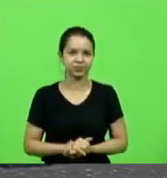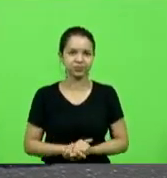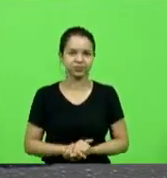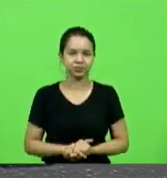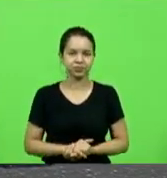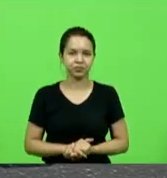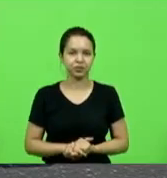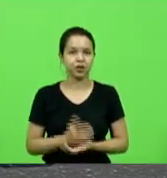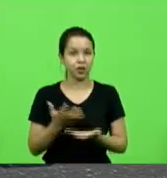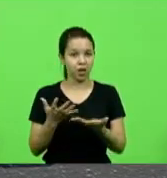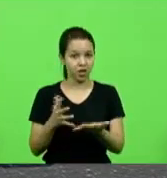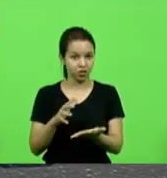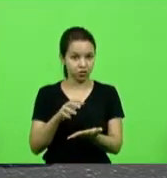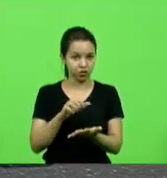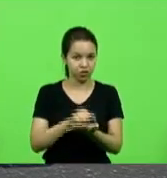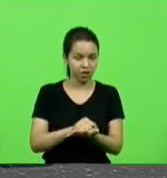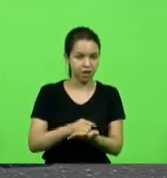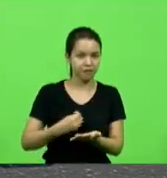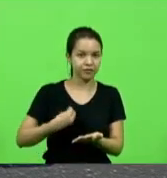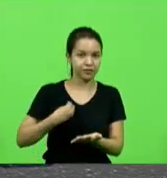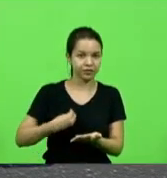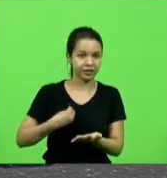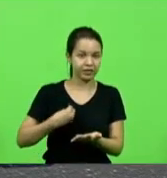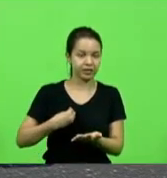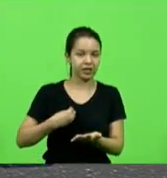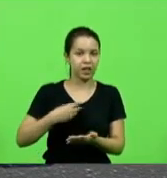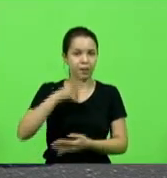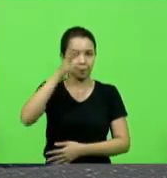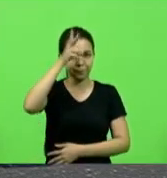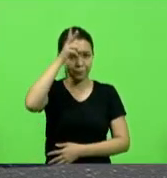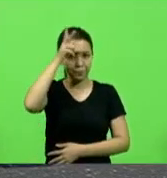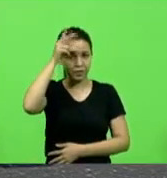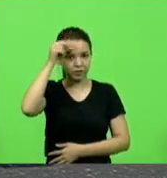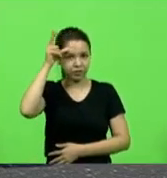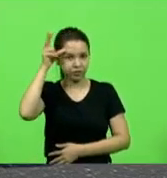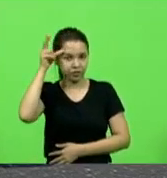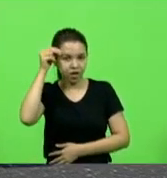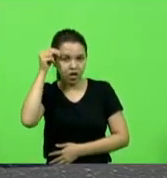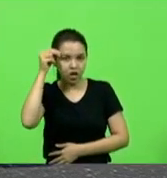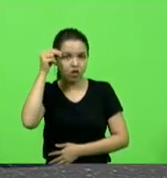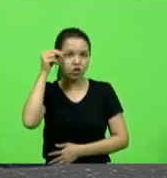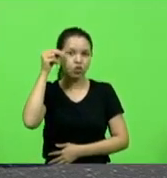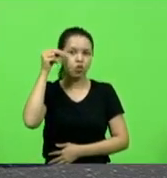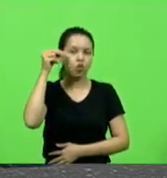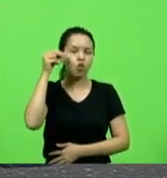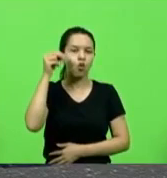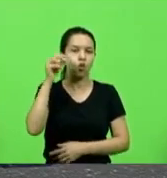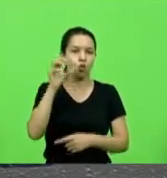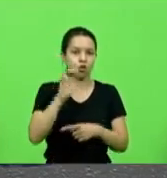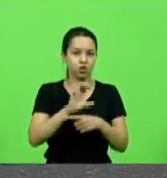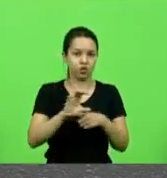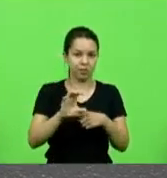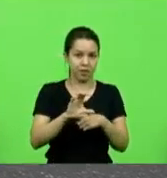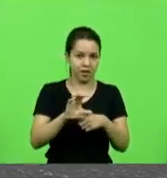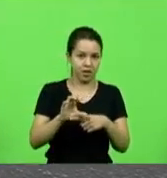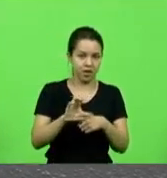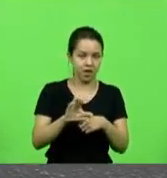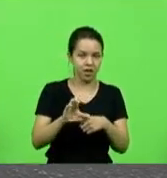registrar aqui a presença do prefeito de Curitibanos Cleberson e da secretária de planejamento